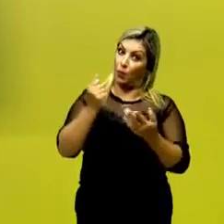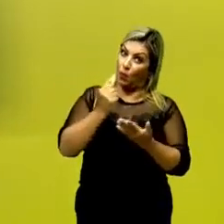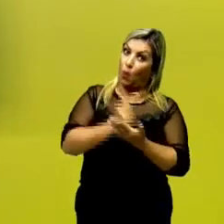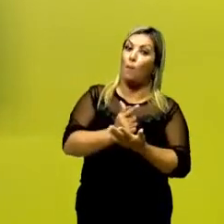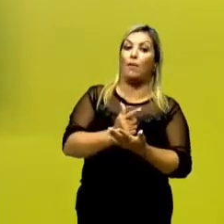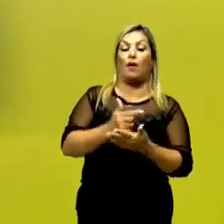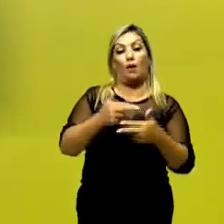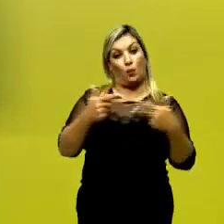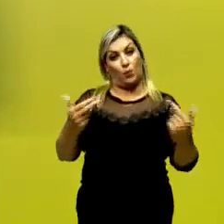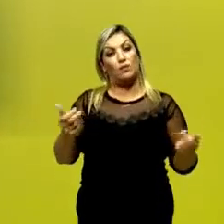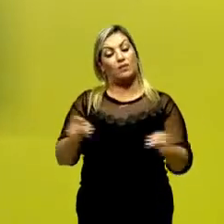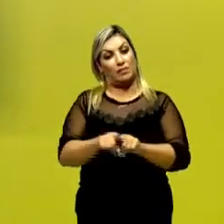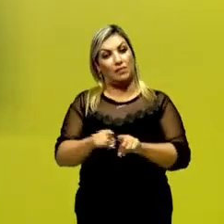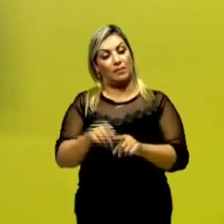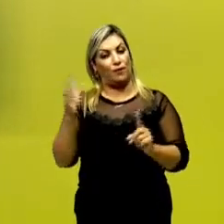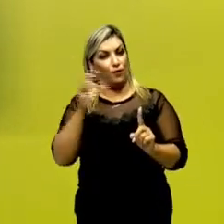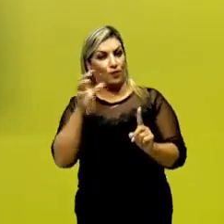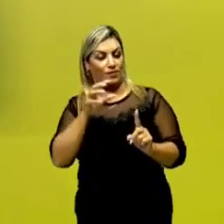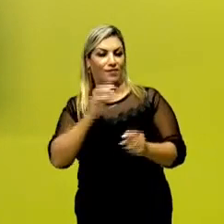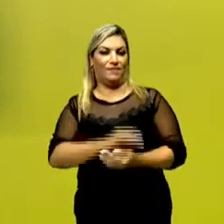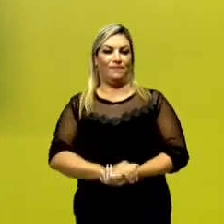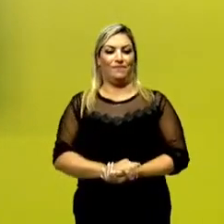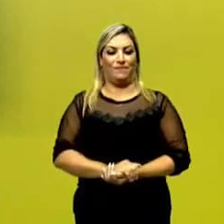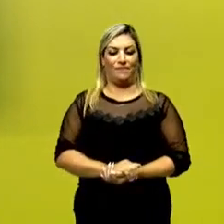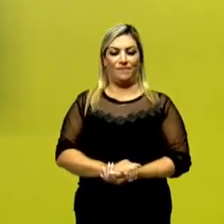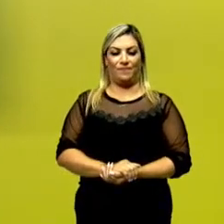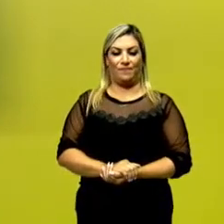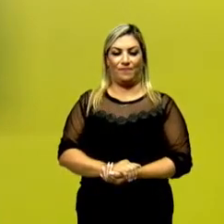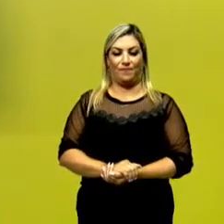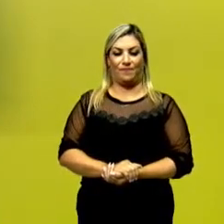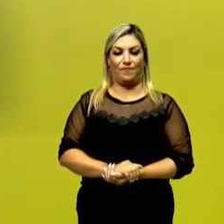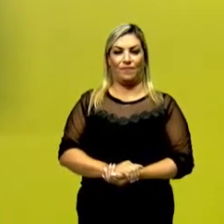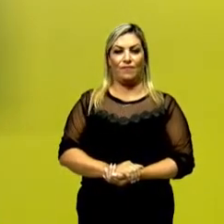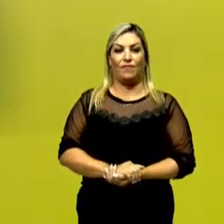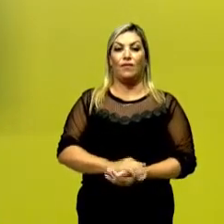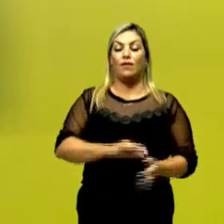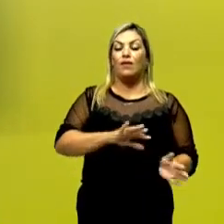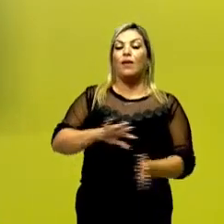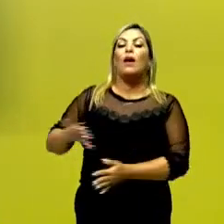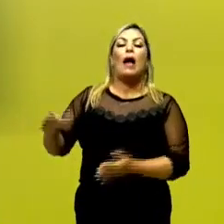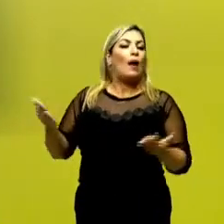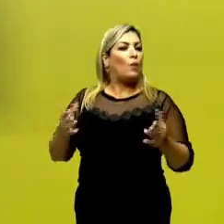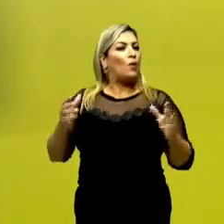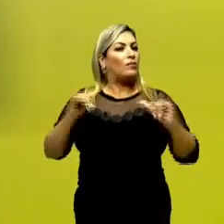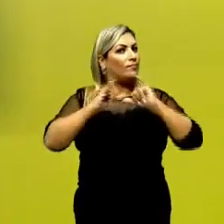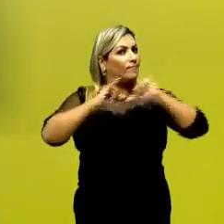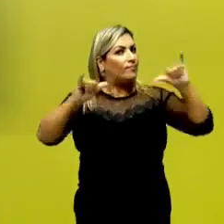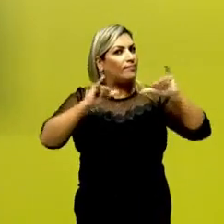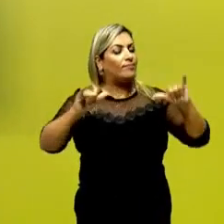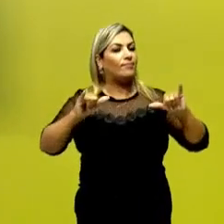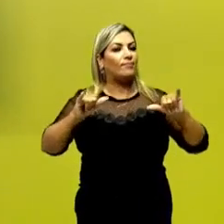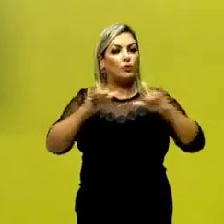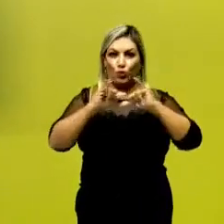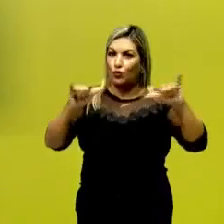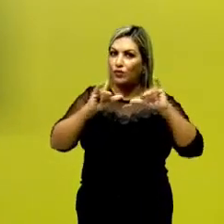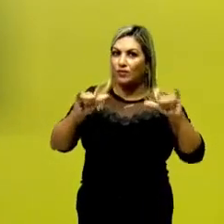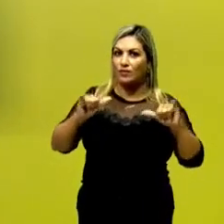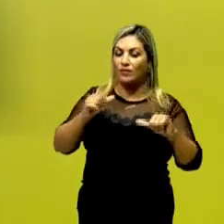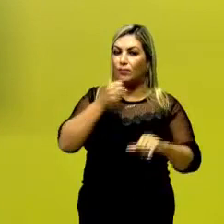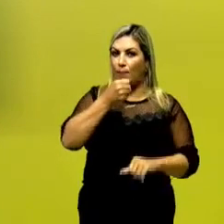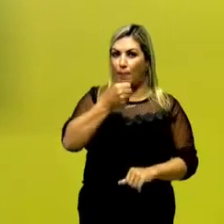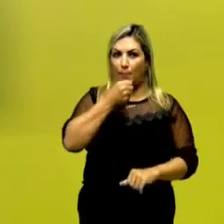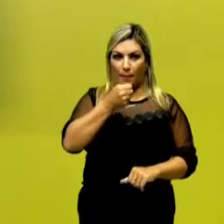determinado produto. Agora, nós vamos falar sobre a notícia. A notícia traz a função